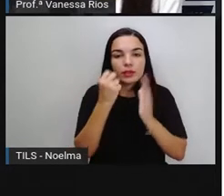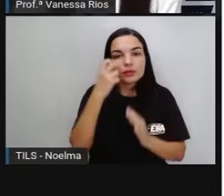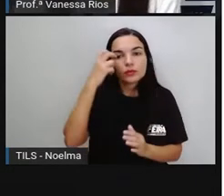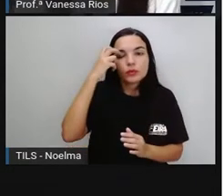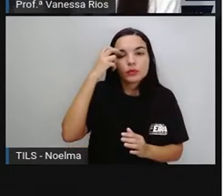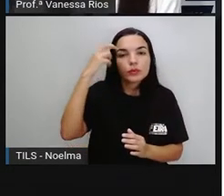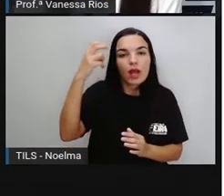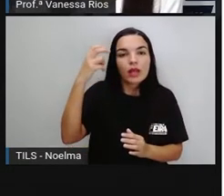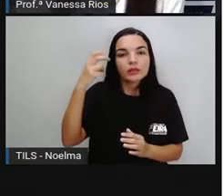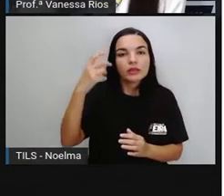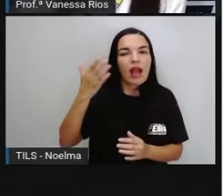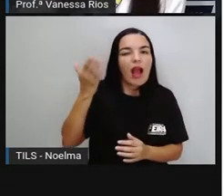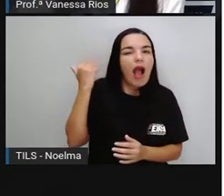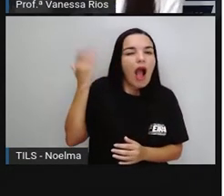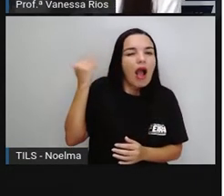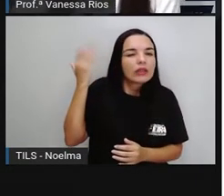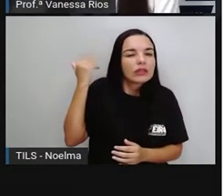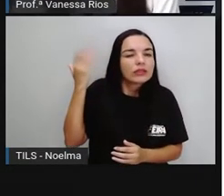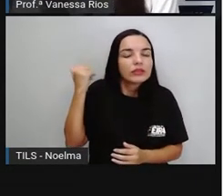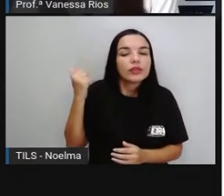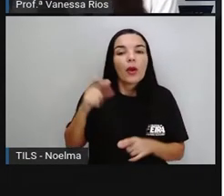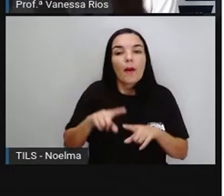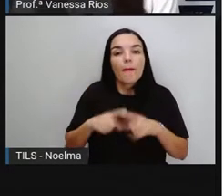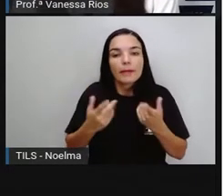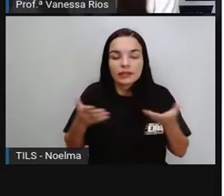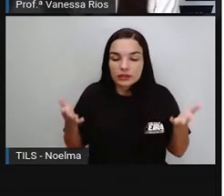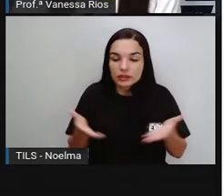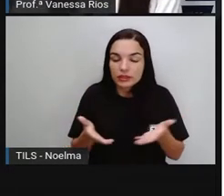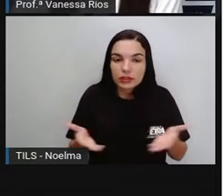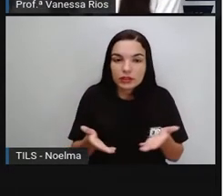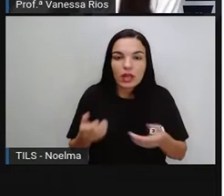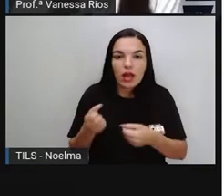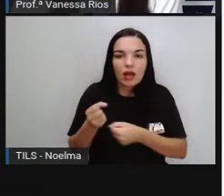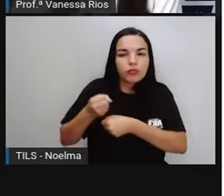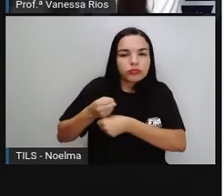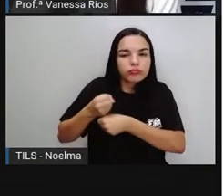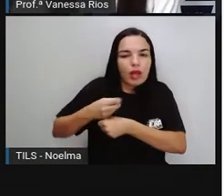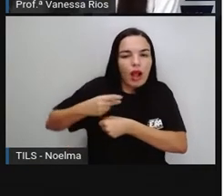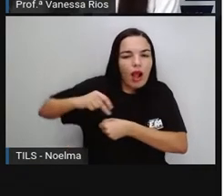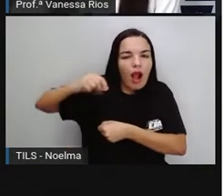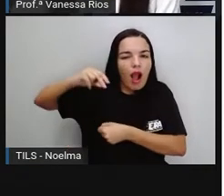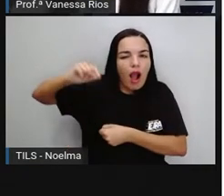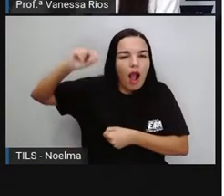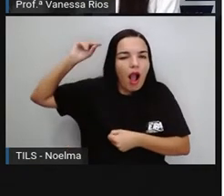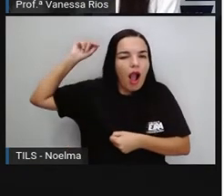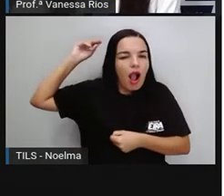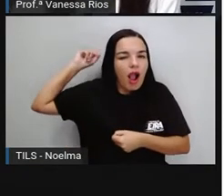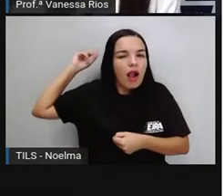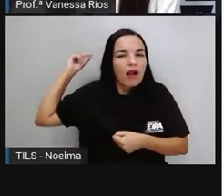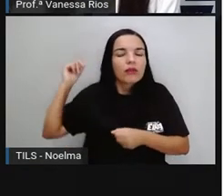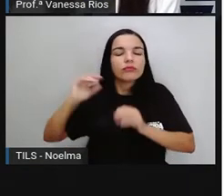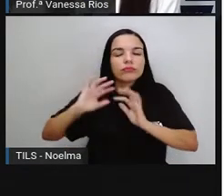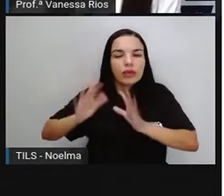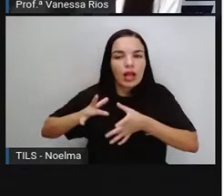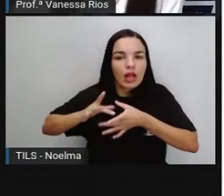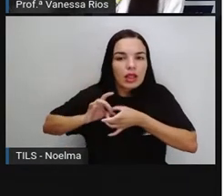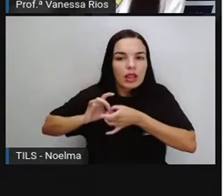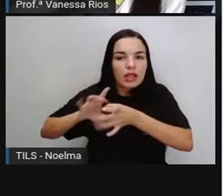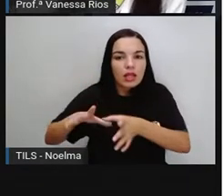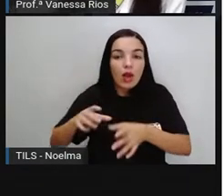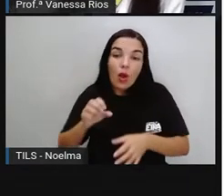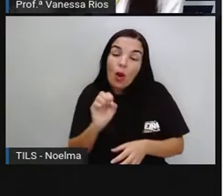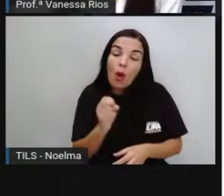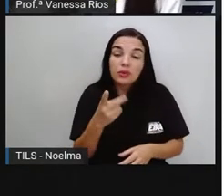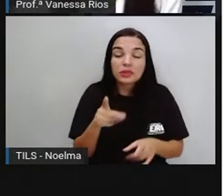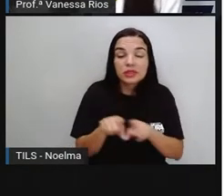culturais, antigos, né? Mais recentes, construídos há muitos anos, deixados há muitos anos, ou há